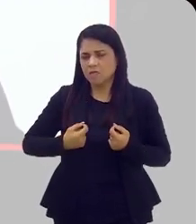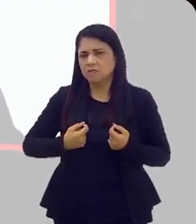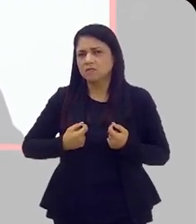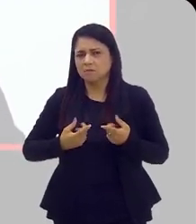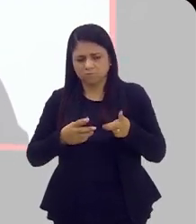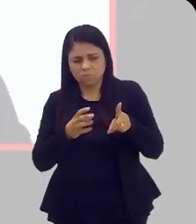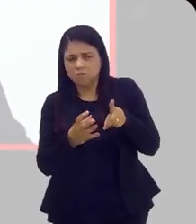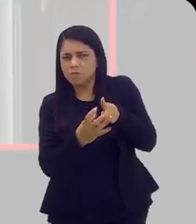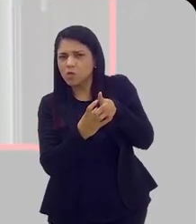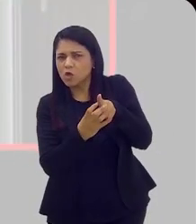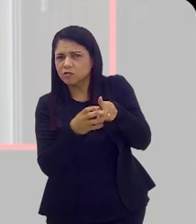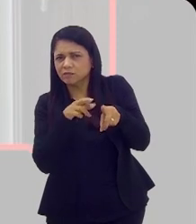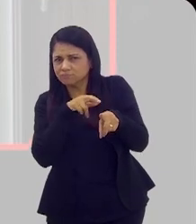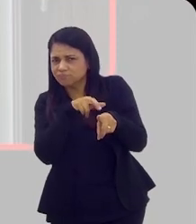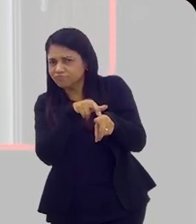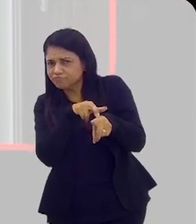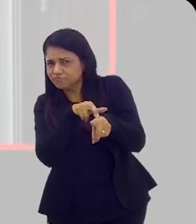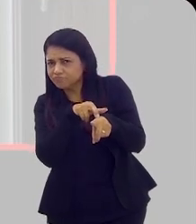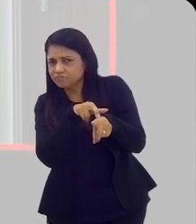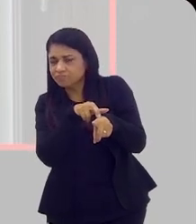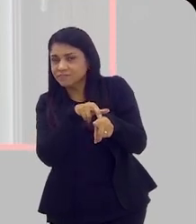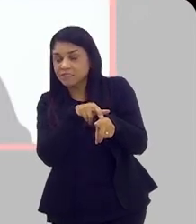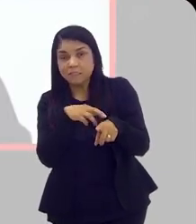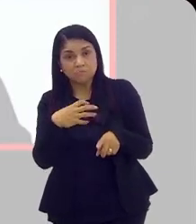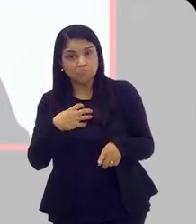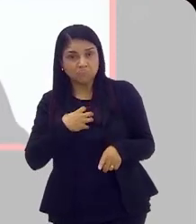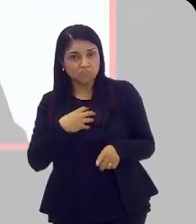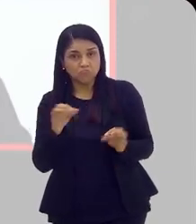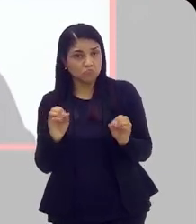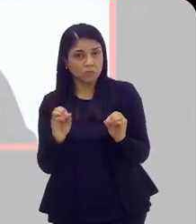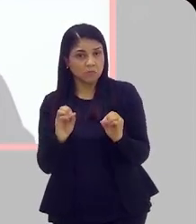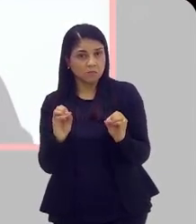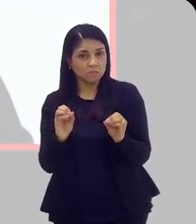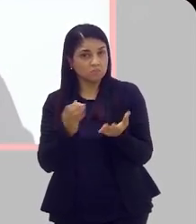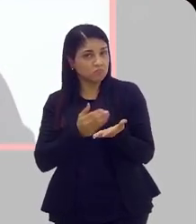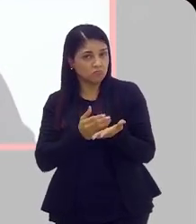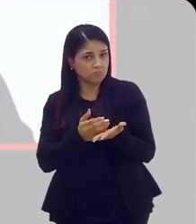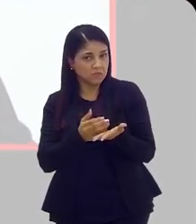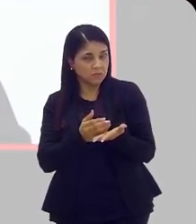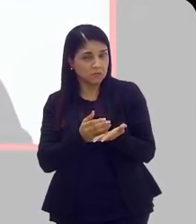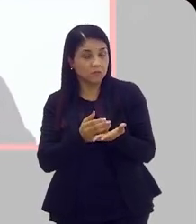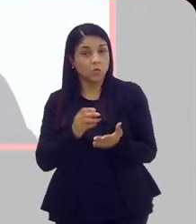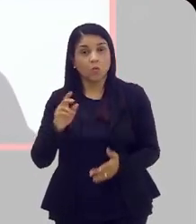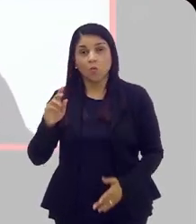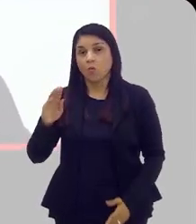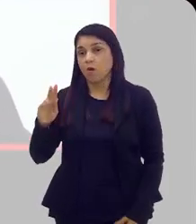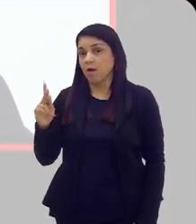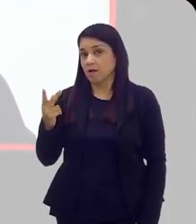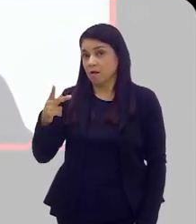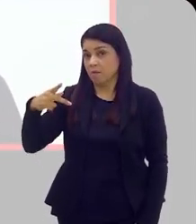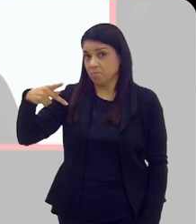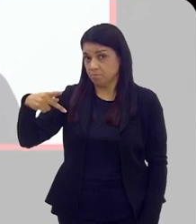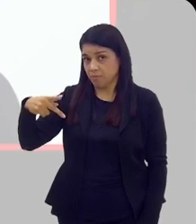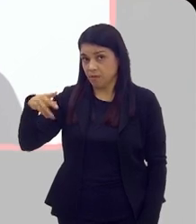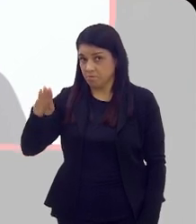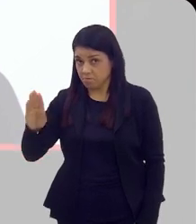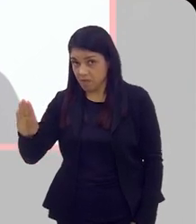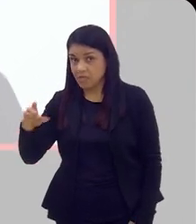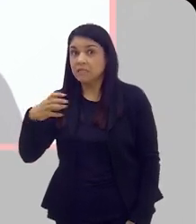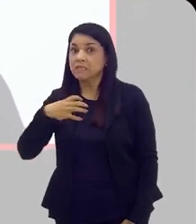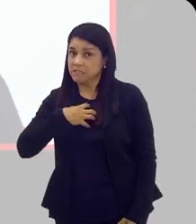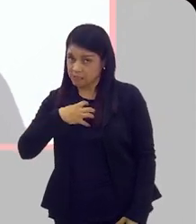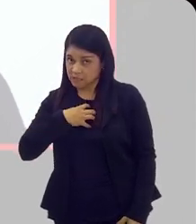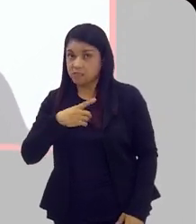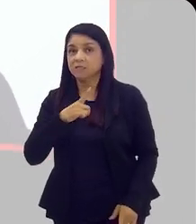câncer de próstata? A gente abriu aqui falando que inicialmente ele não dá sintomas, né? O HPB, por sua vez, ele pode começar